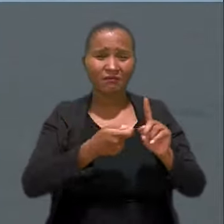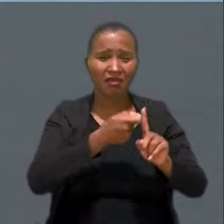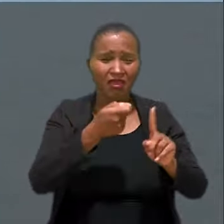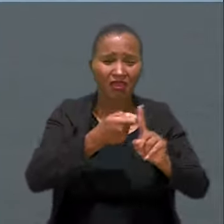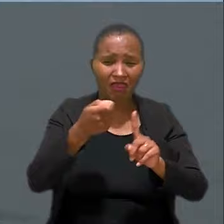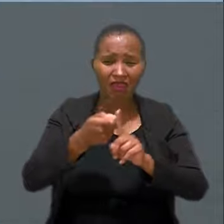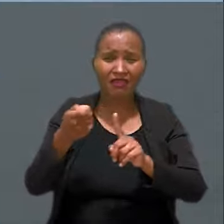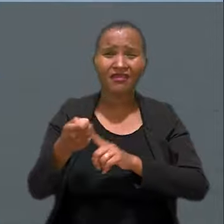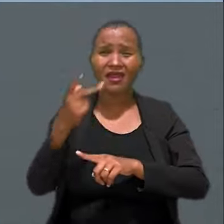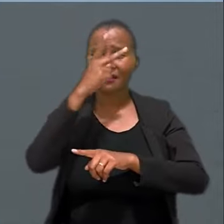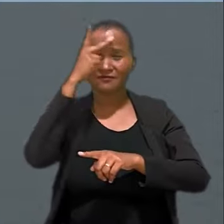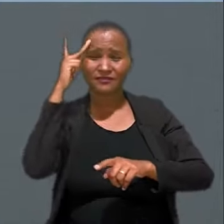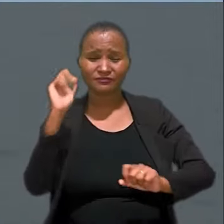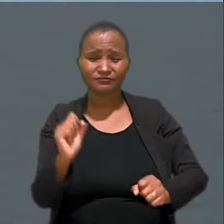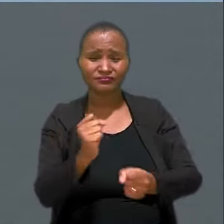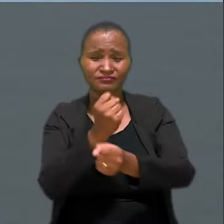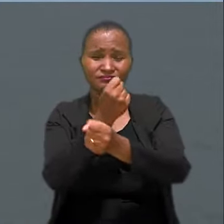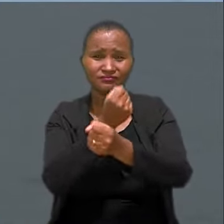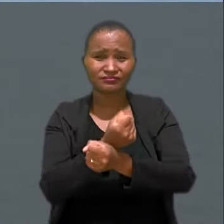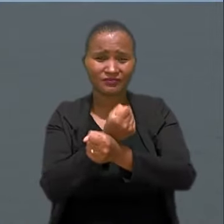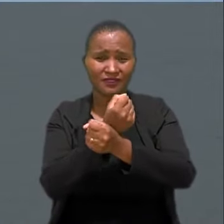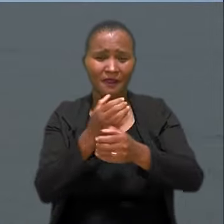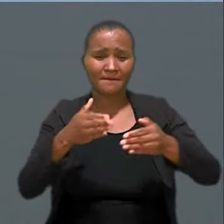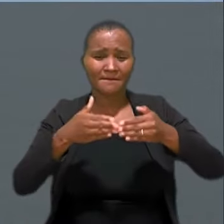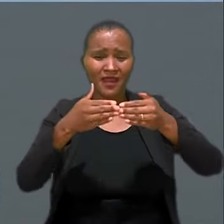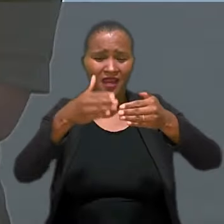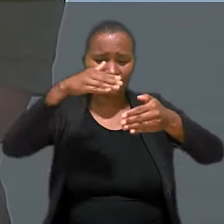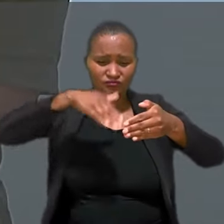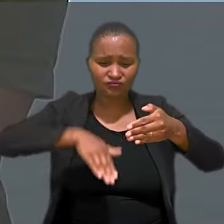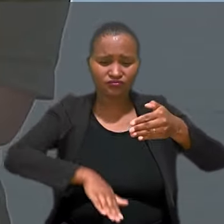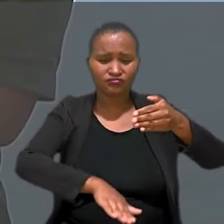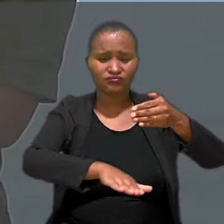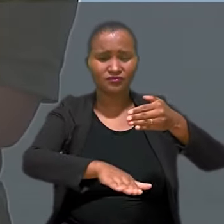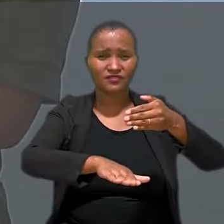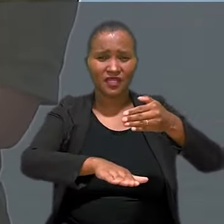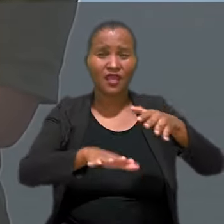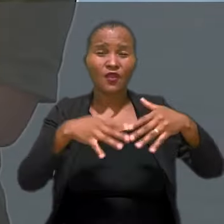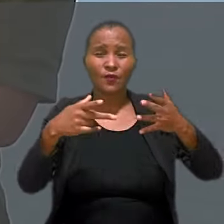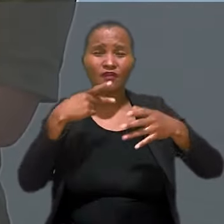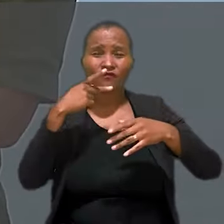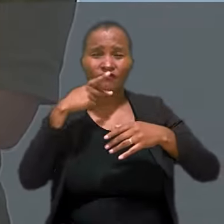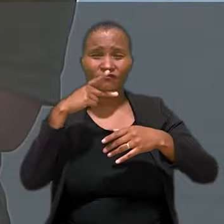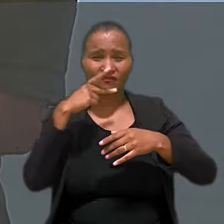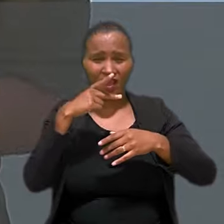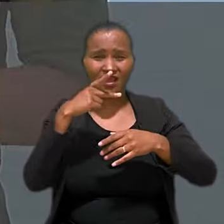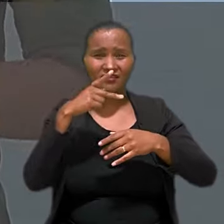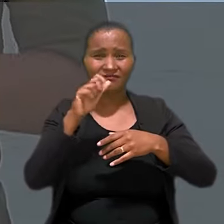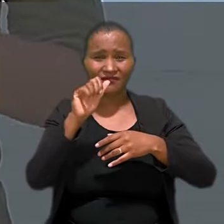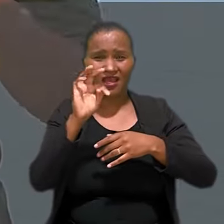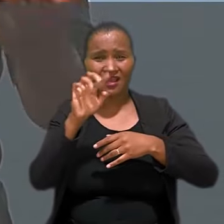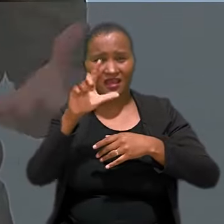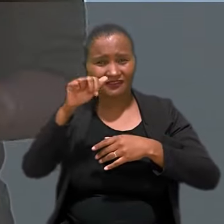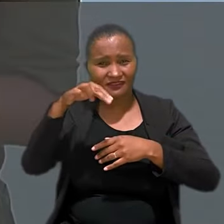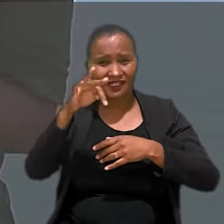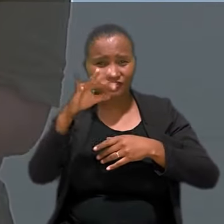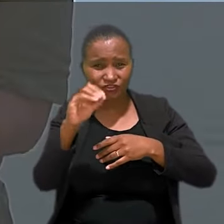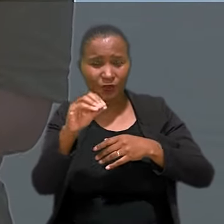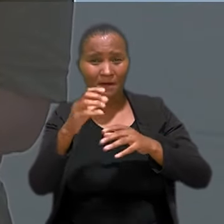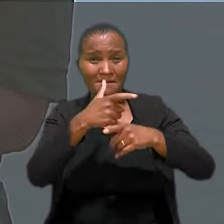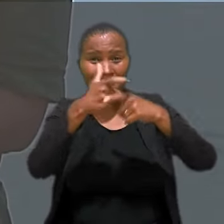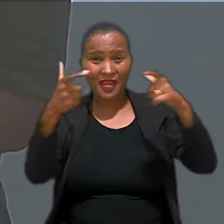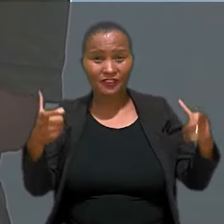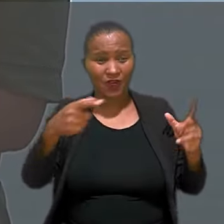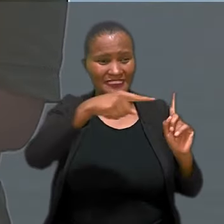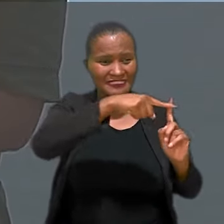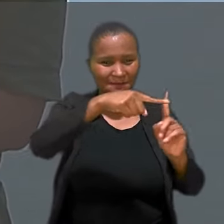amontoados e acorrentados no porão das embarcações. Quando se fala que o Atlântico é considerado o maior cemitério da história